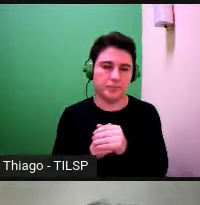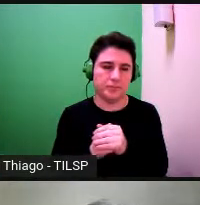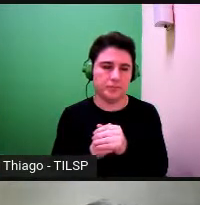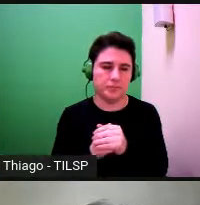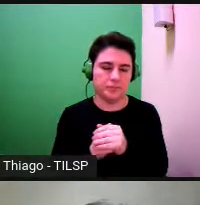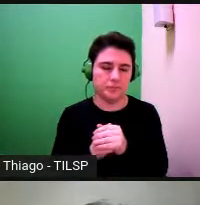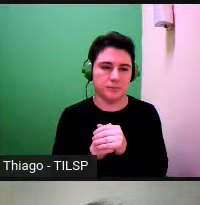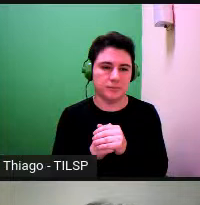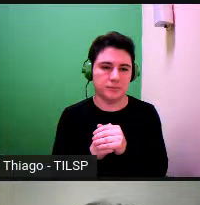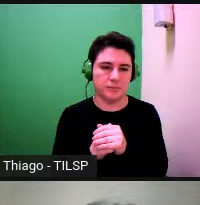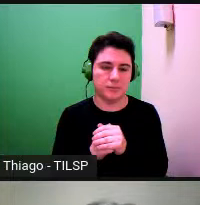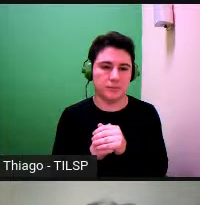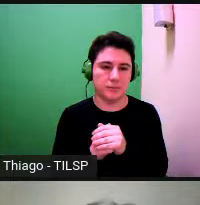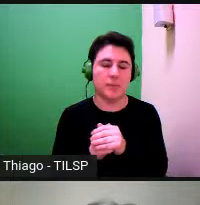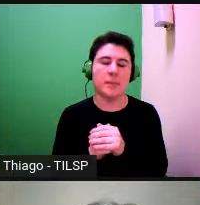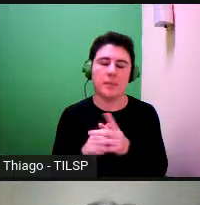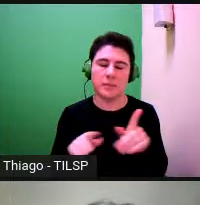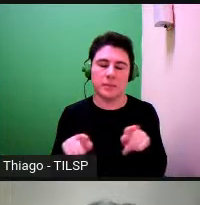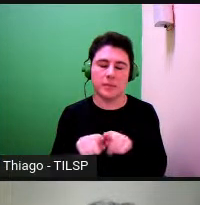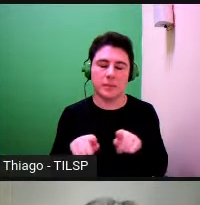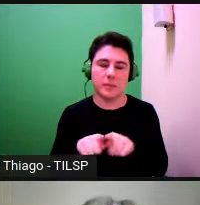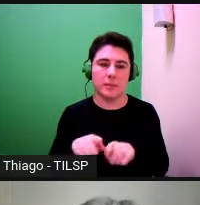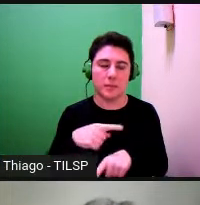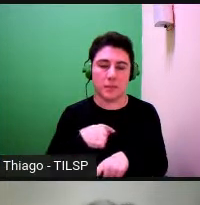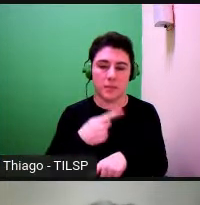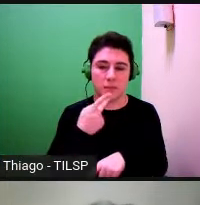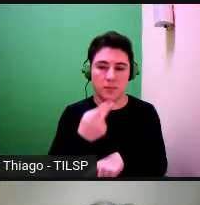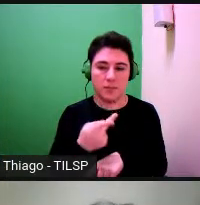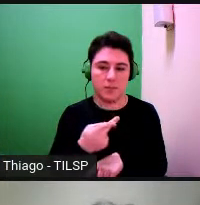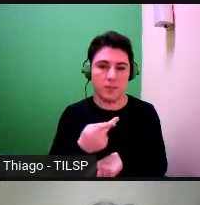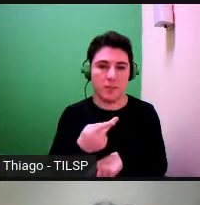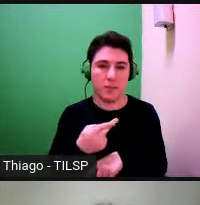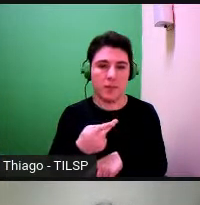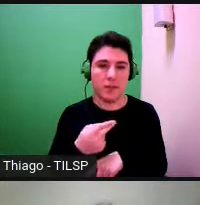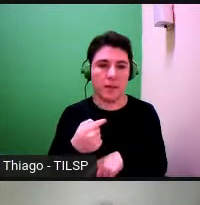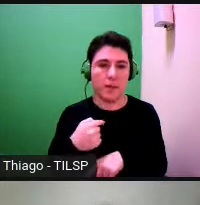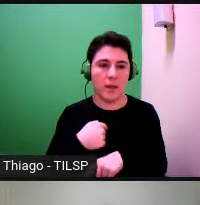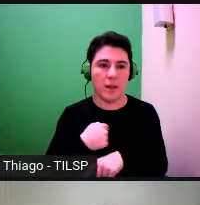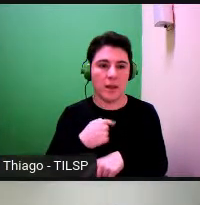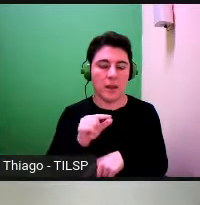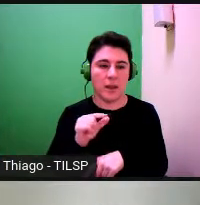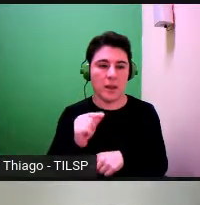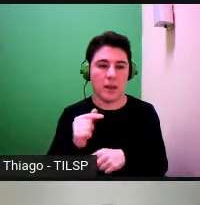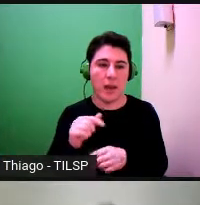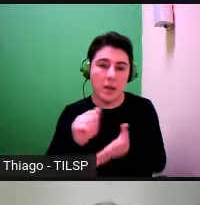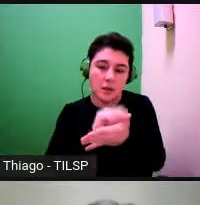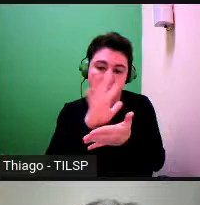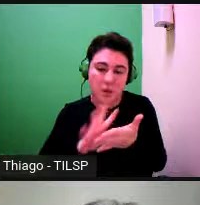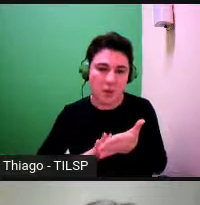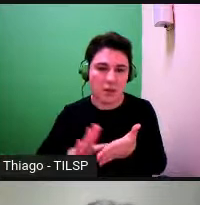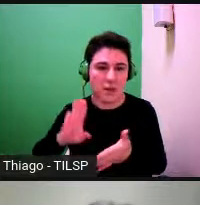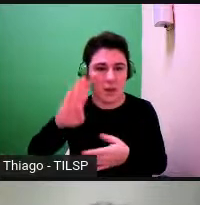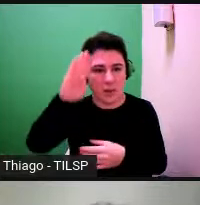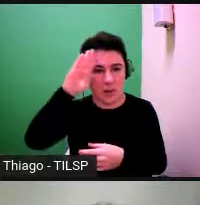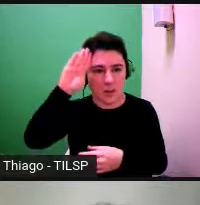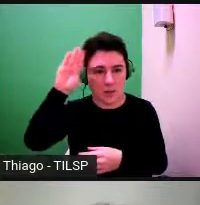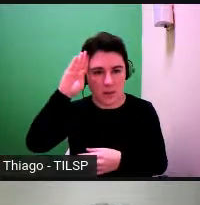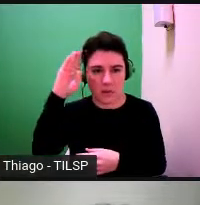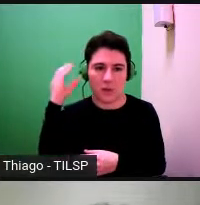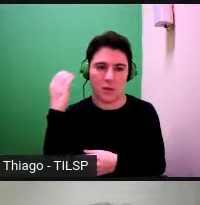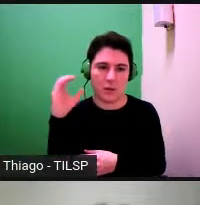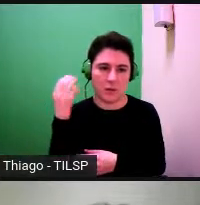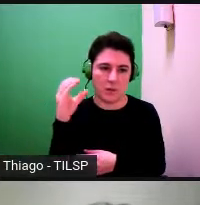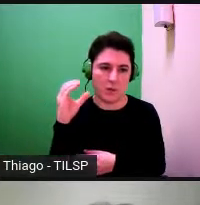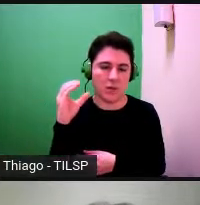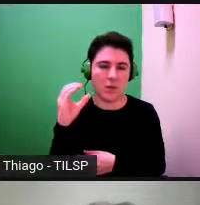apesar disto e da convicção que eu digo tenho que reconhecer que uma parte significativa da atividade académica e científica daquilo que